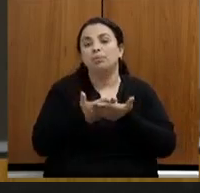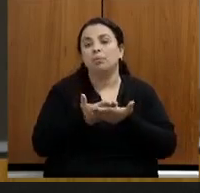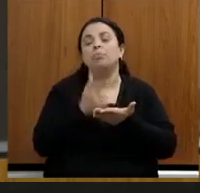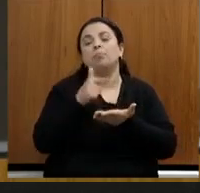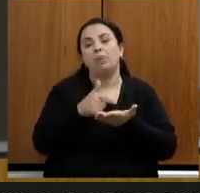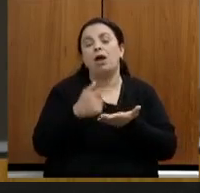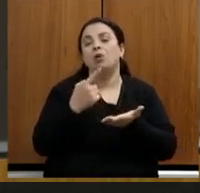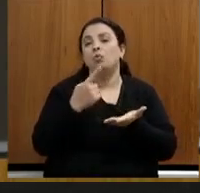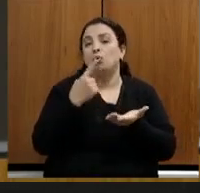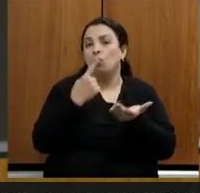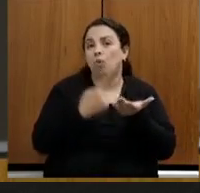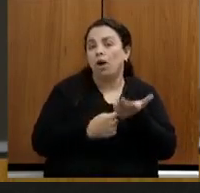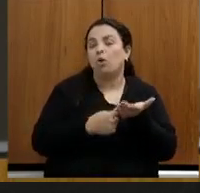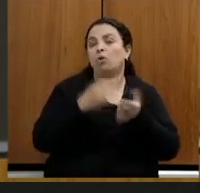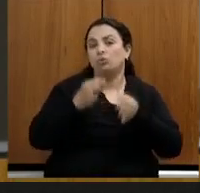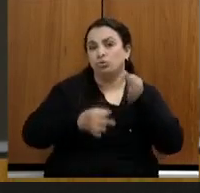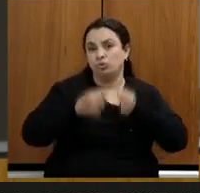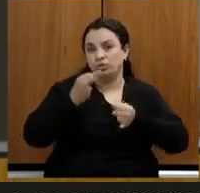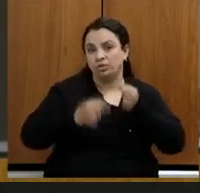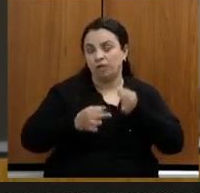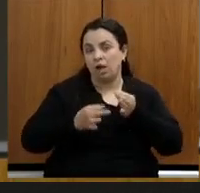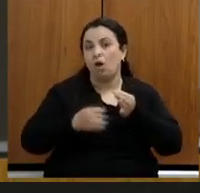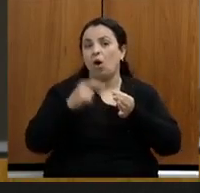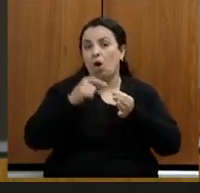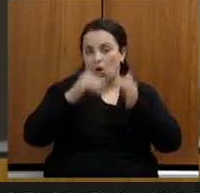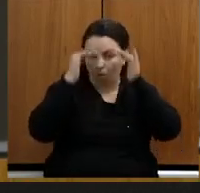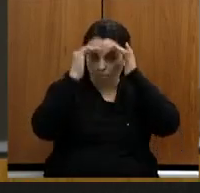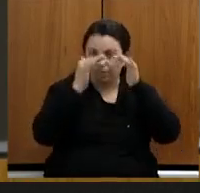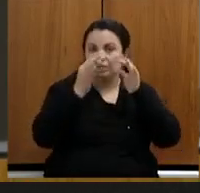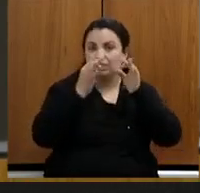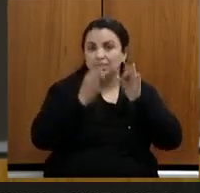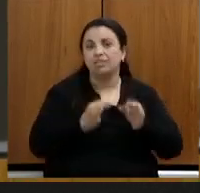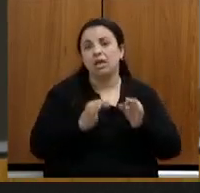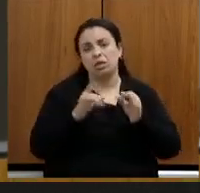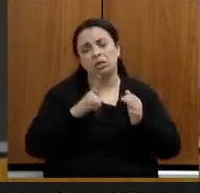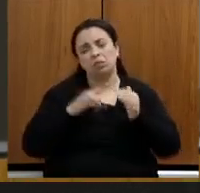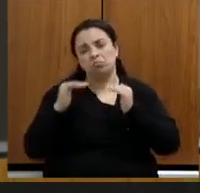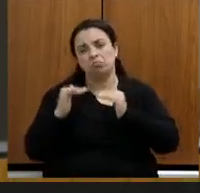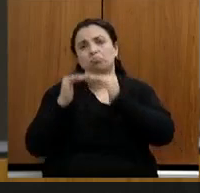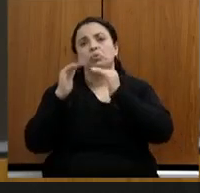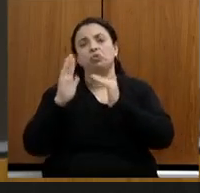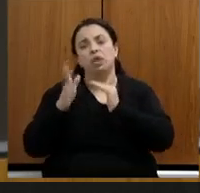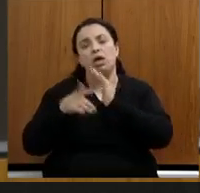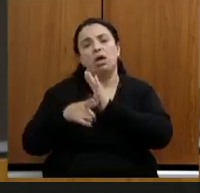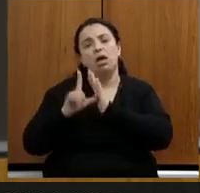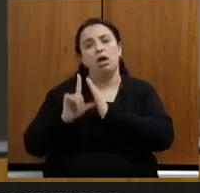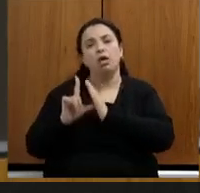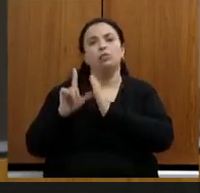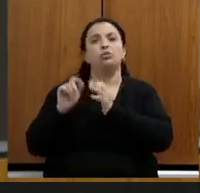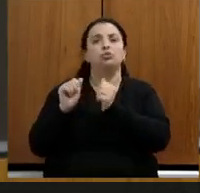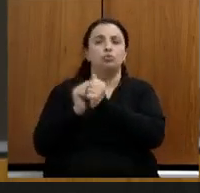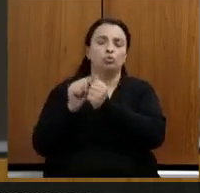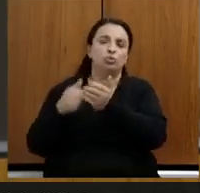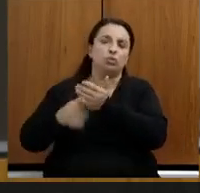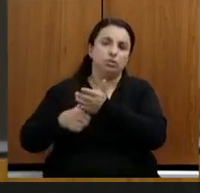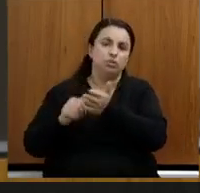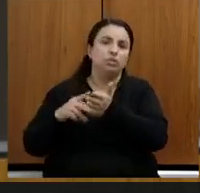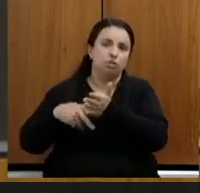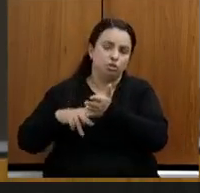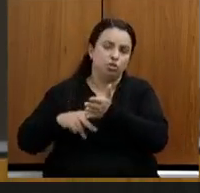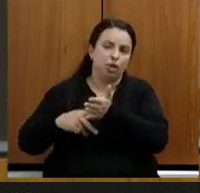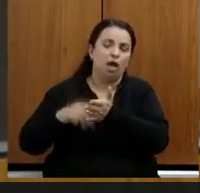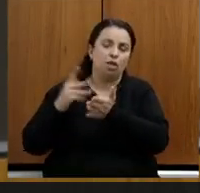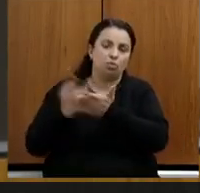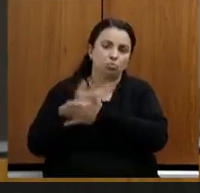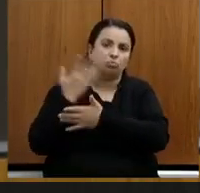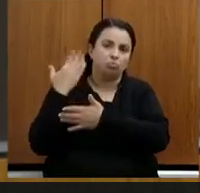judicial homologado conforme toda a construção com o sindicato que já foi feito da mesma forma